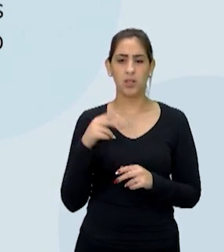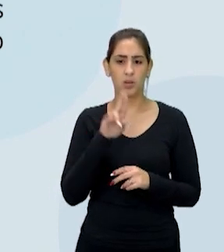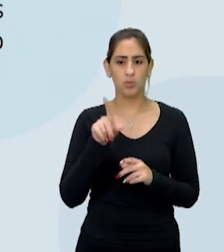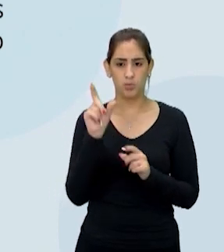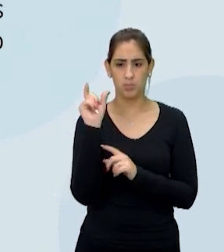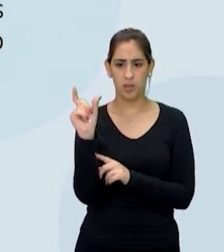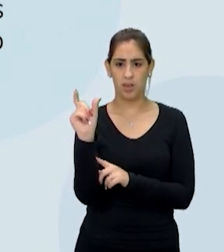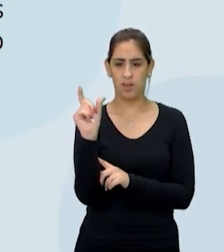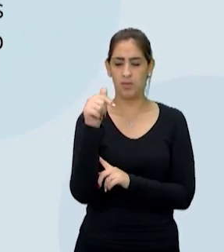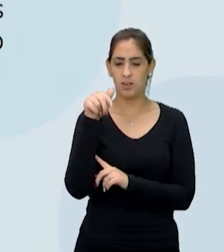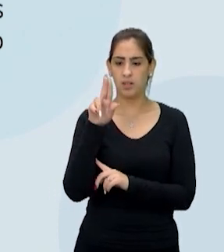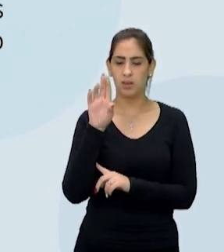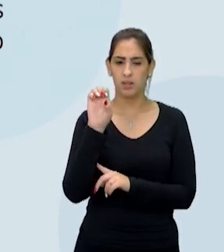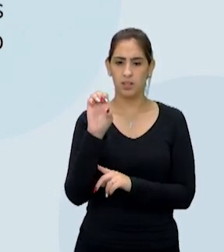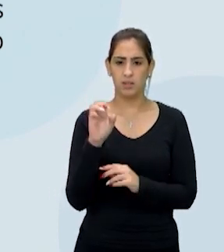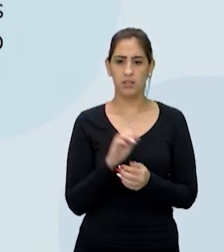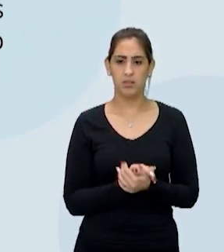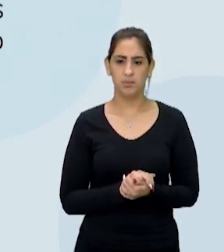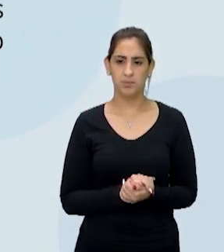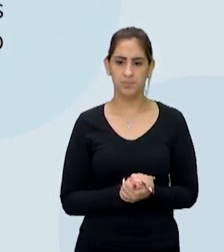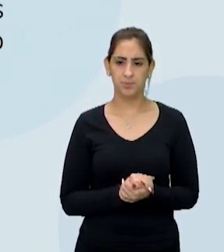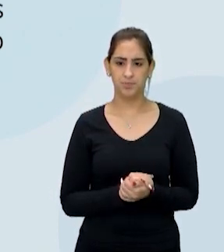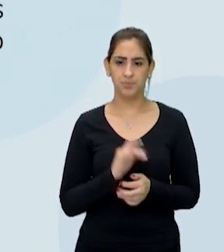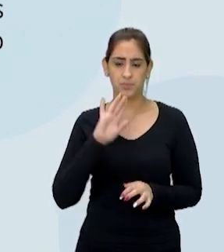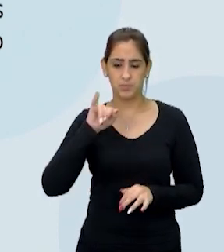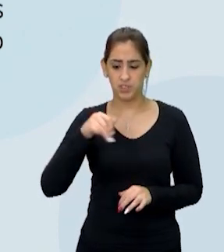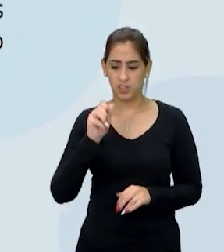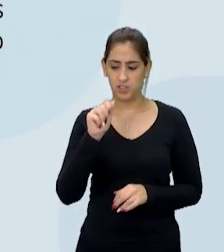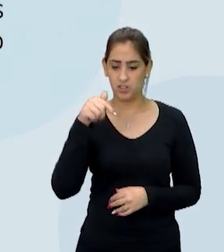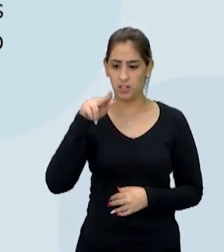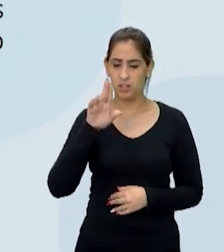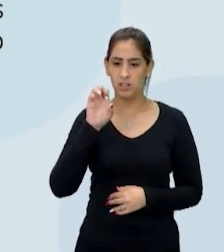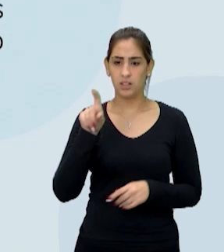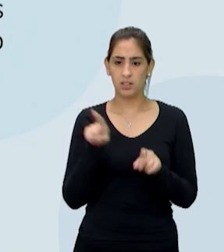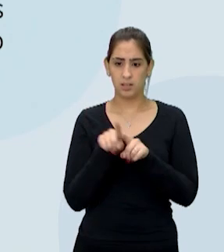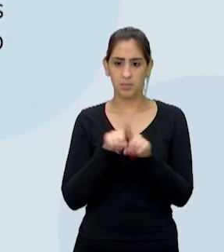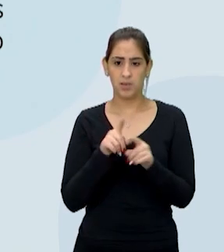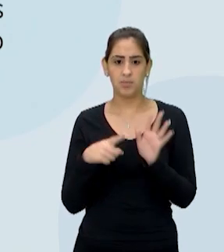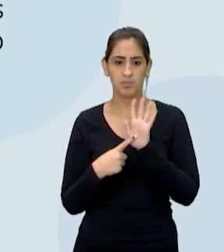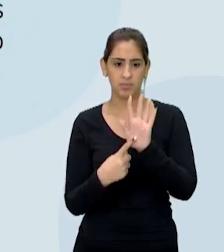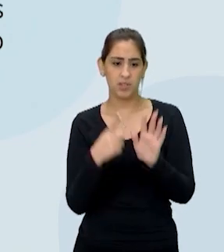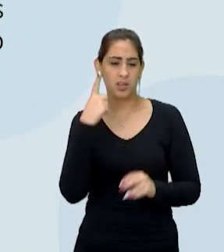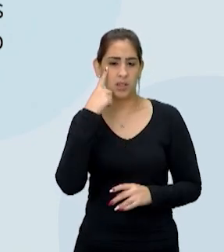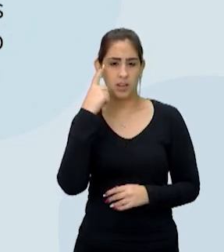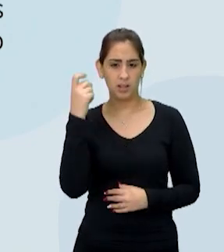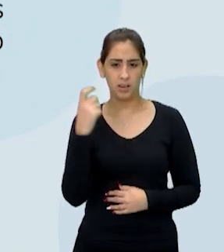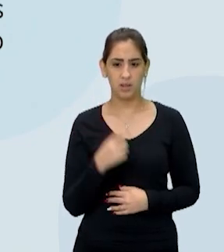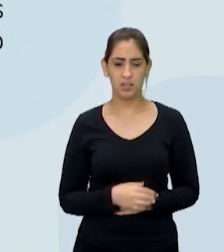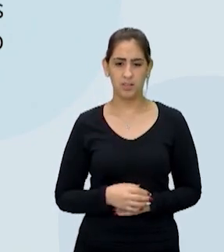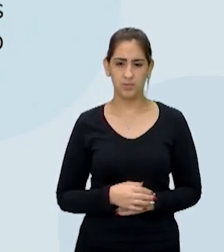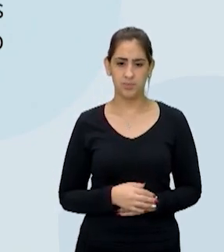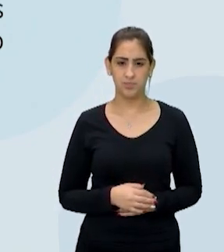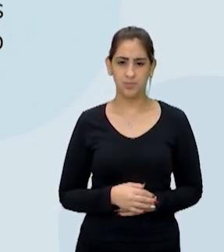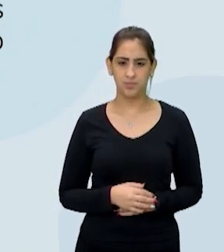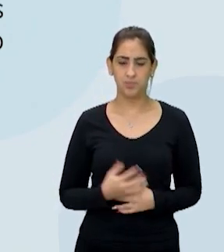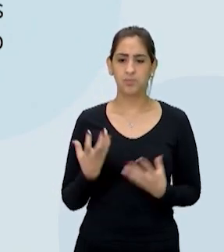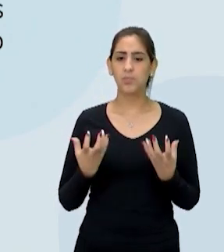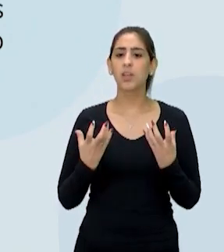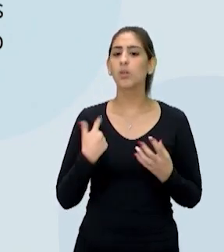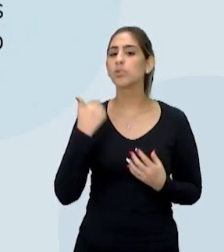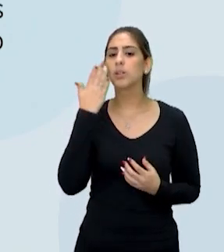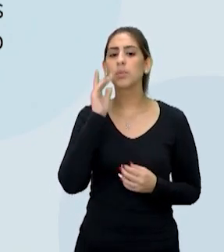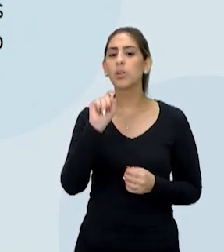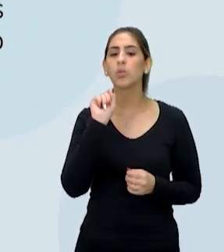eu uso esse. E daí lá o já que, que vai emendar a ideia também. É elas que ocupam espaços mais caros, sabendo